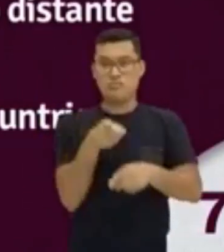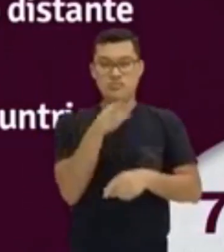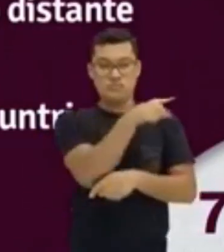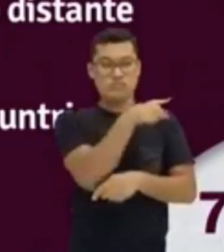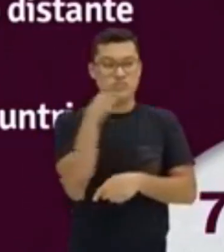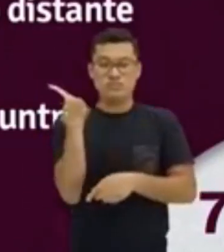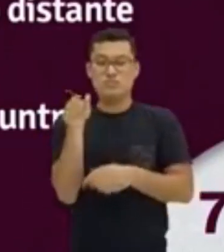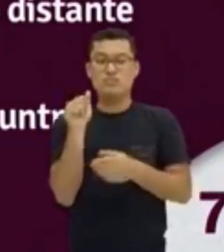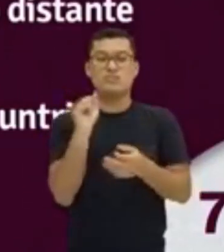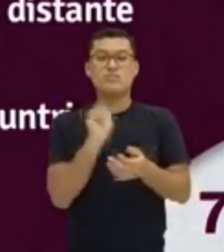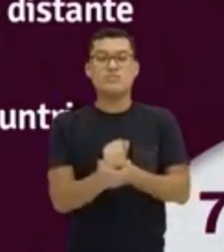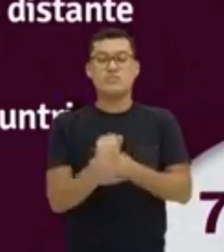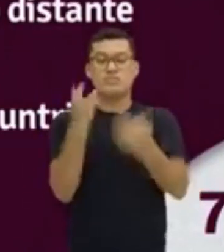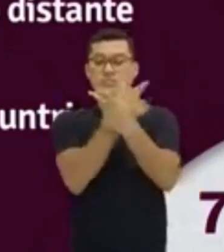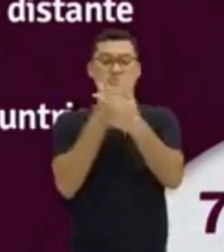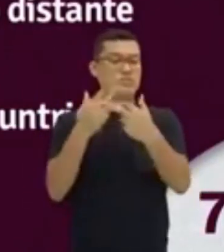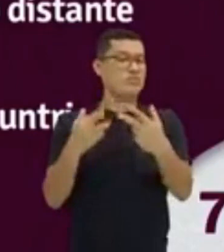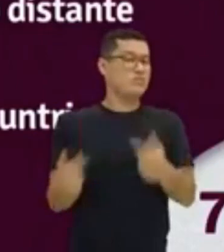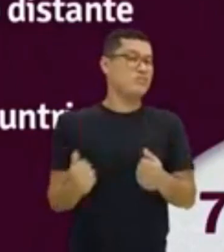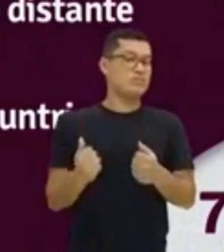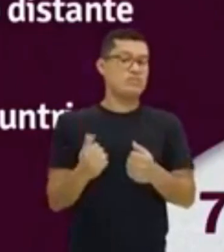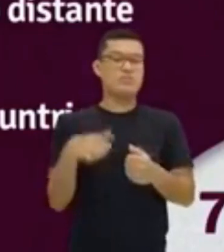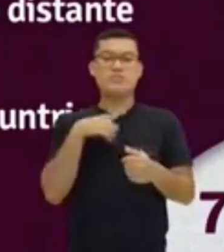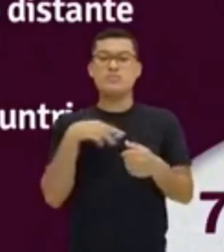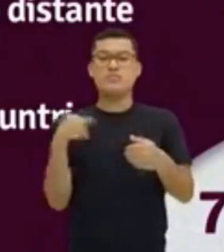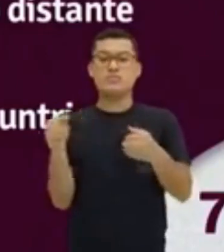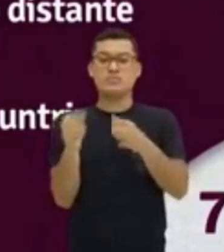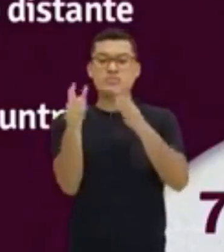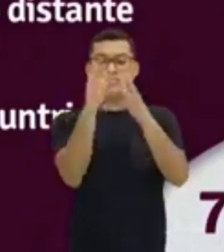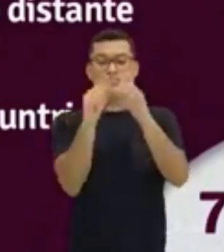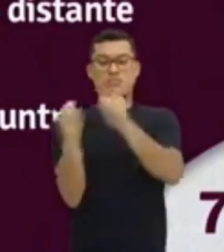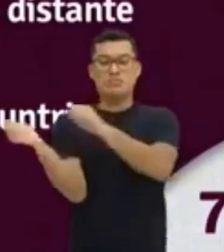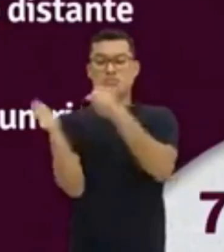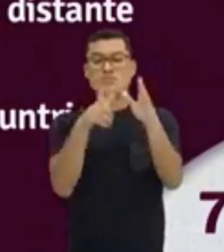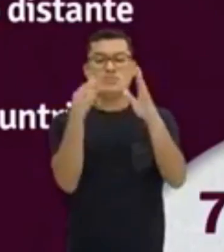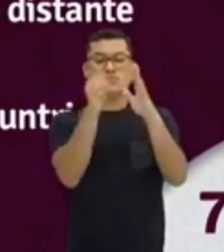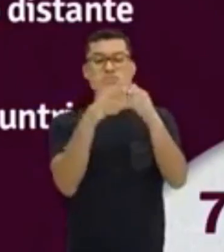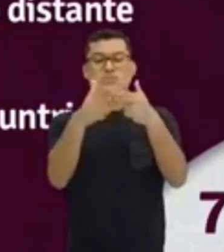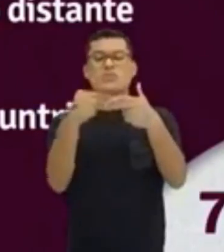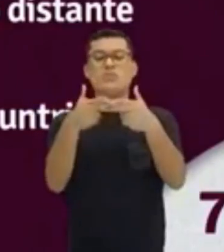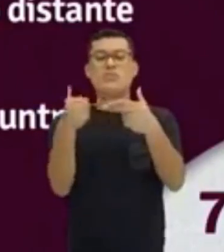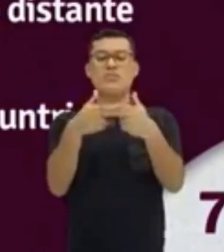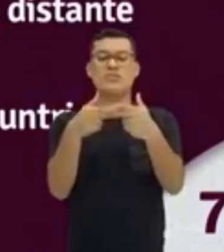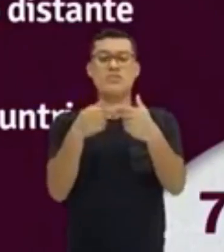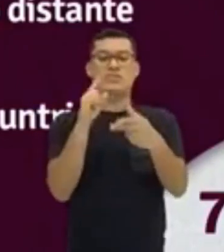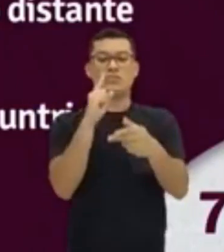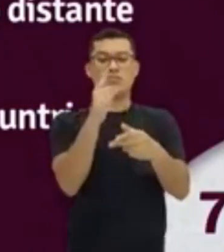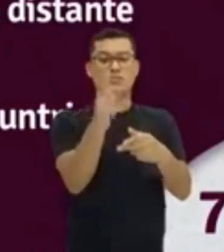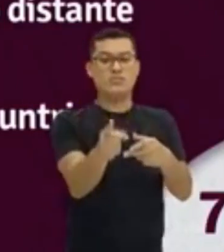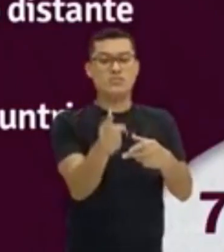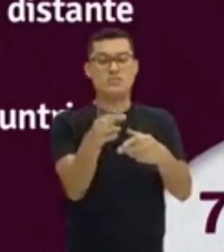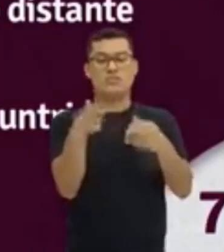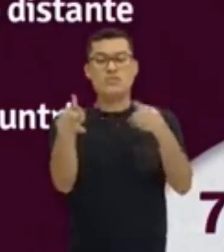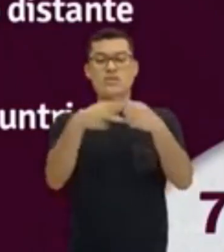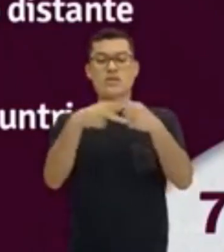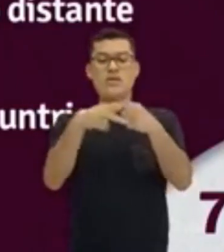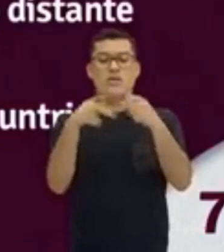Aqui na cartela, tem a indicação. É usado para indicar a palavra.